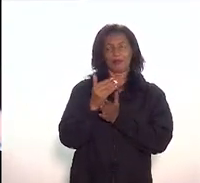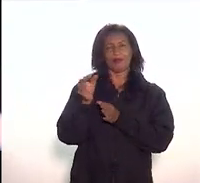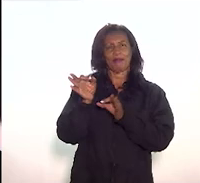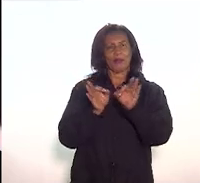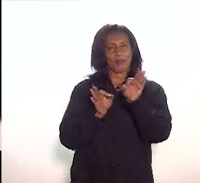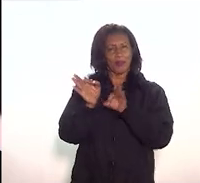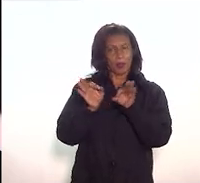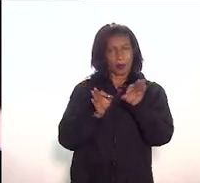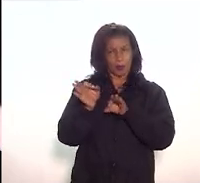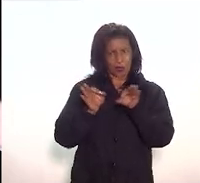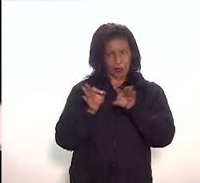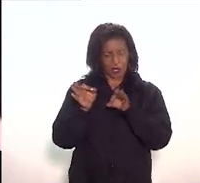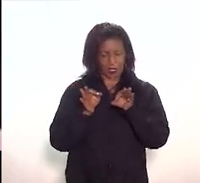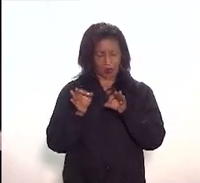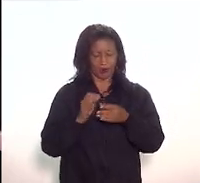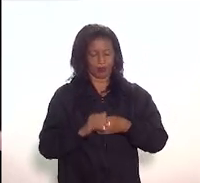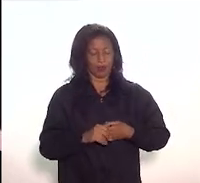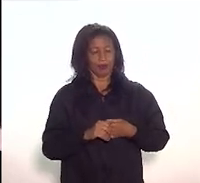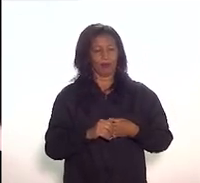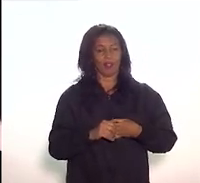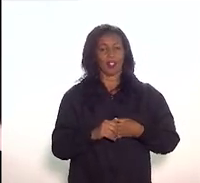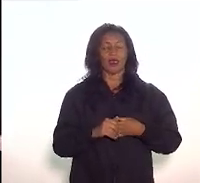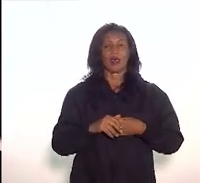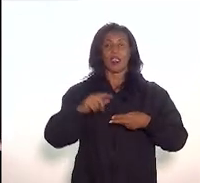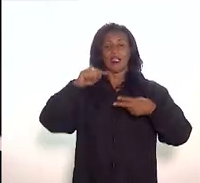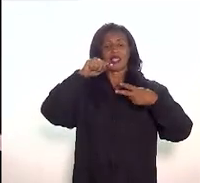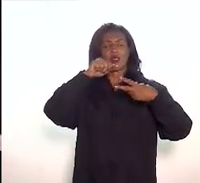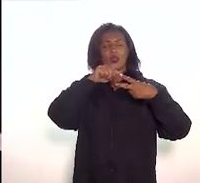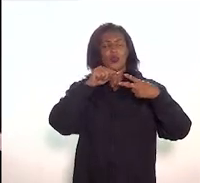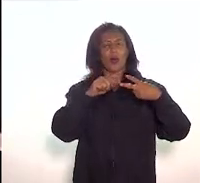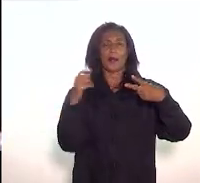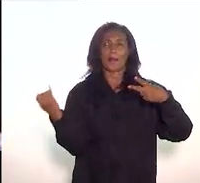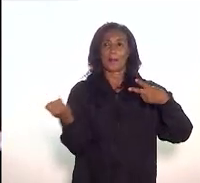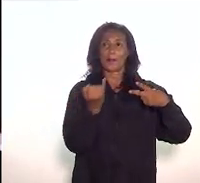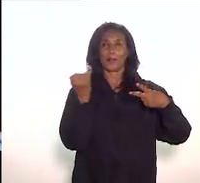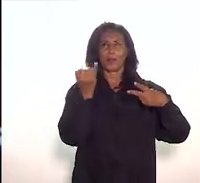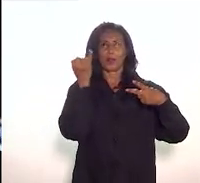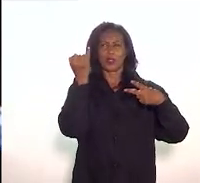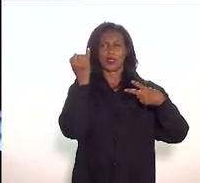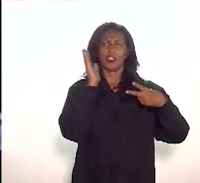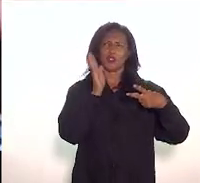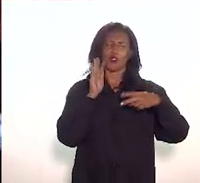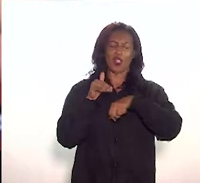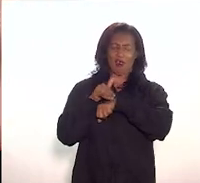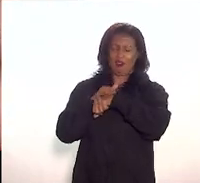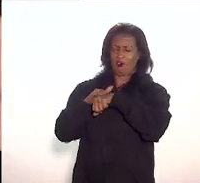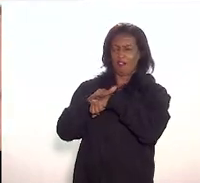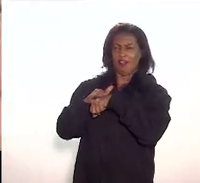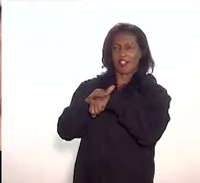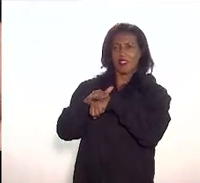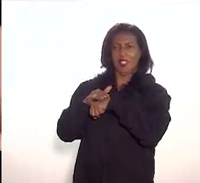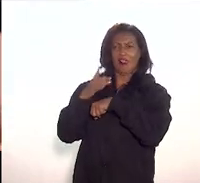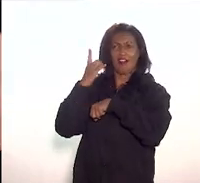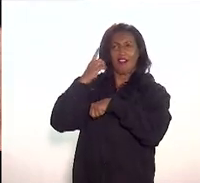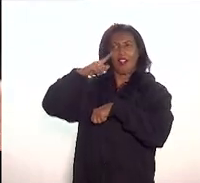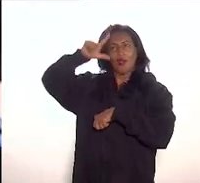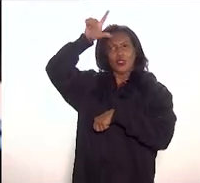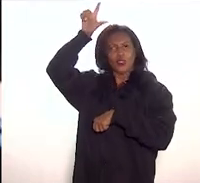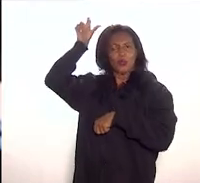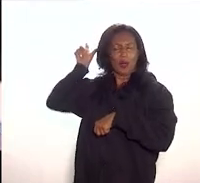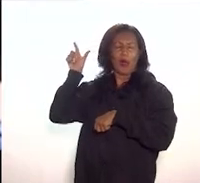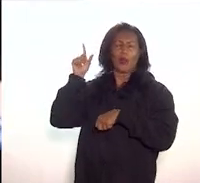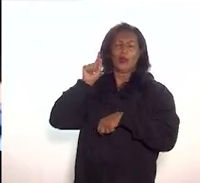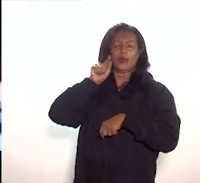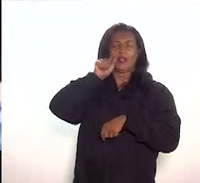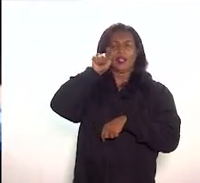nas reuniões com o deputado Luiz Paulo e alguns pontos que eu sempre conversava muito quando fazia as minhas mediações no Palácio Tiradentes na nossa